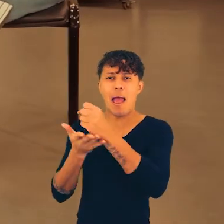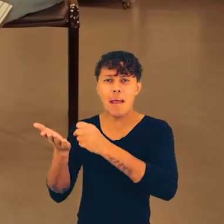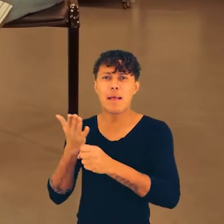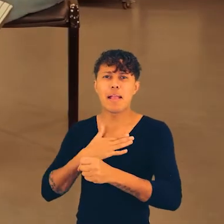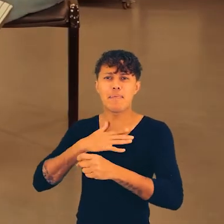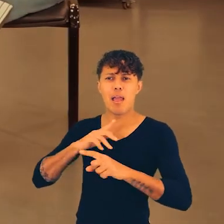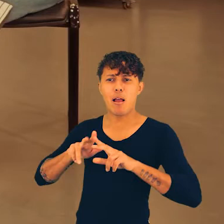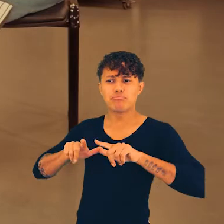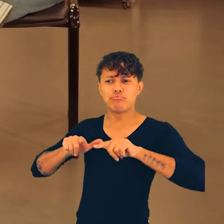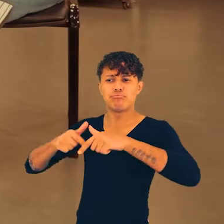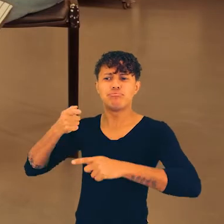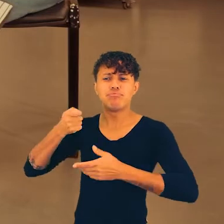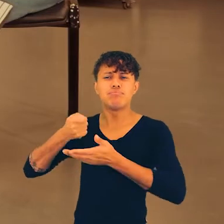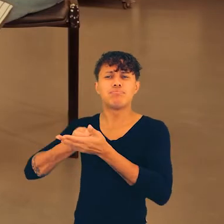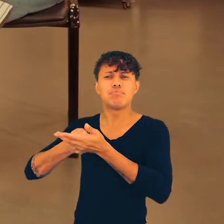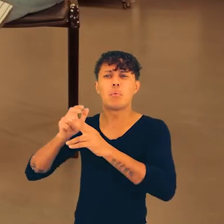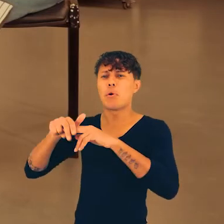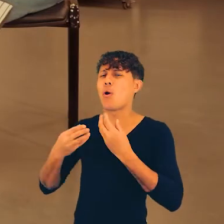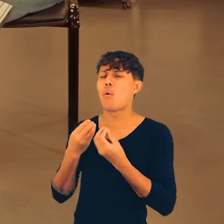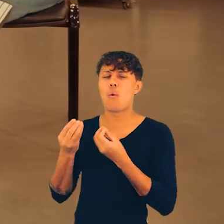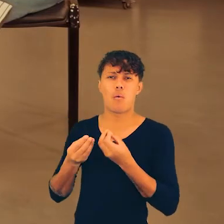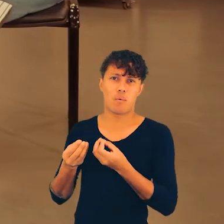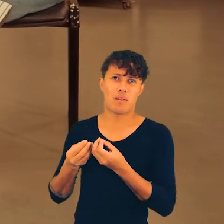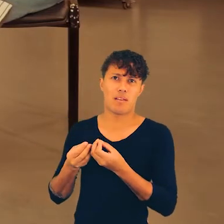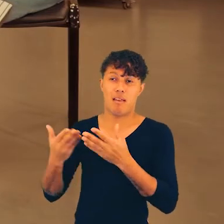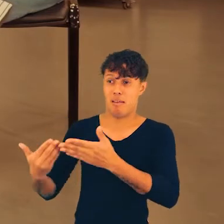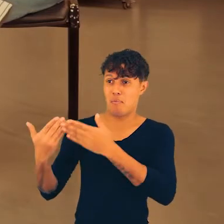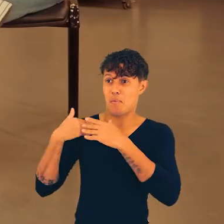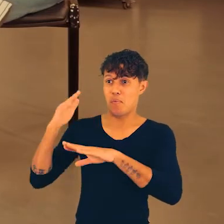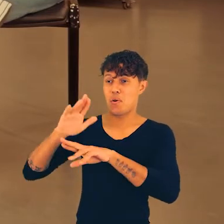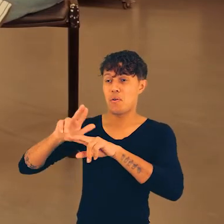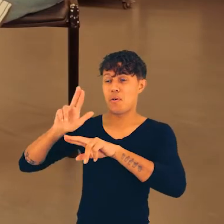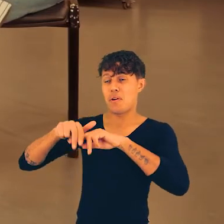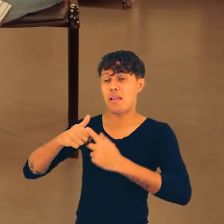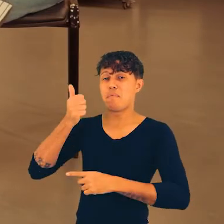acho que a minha base também das minhas causas é totalmente